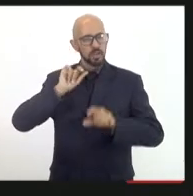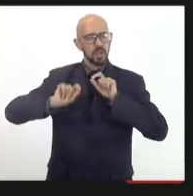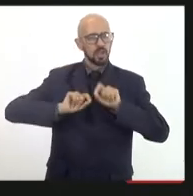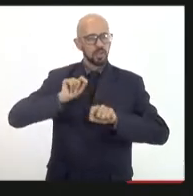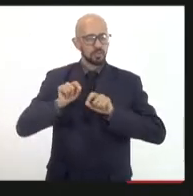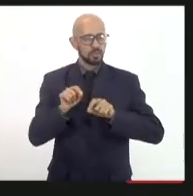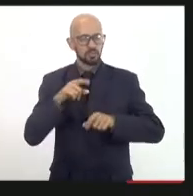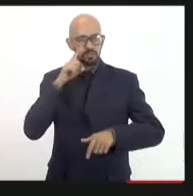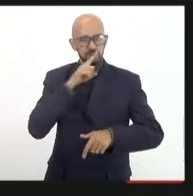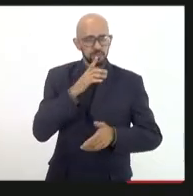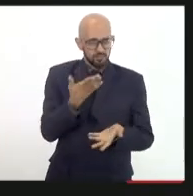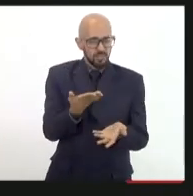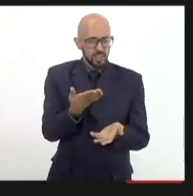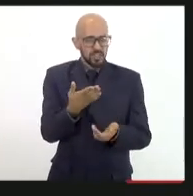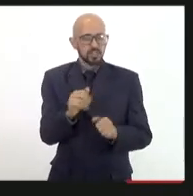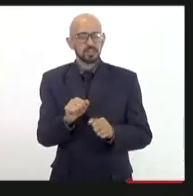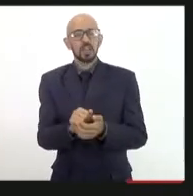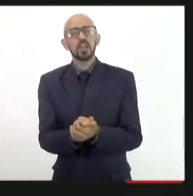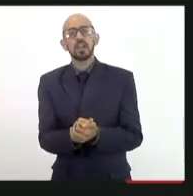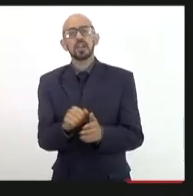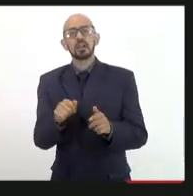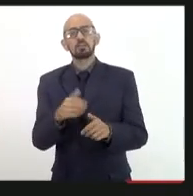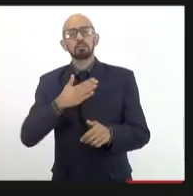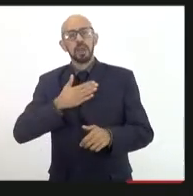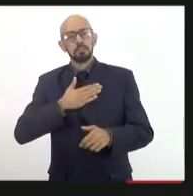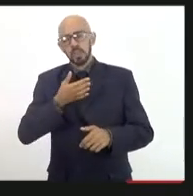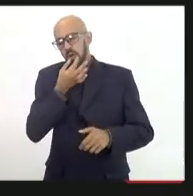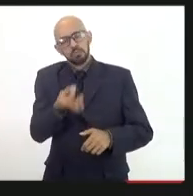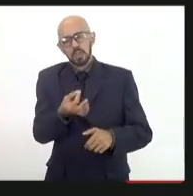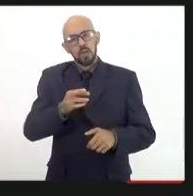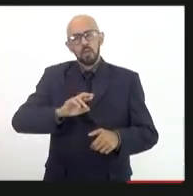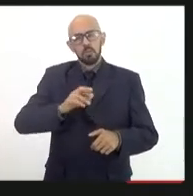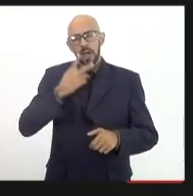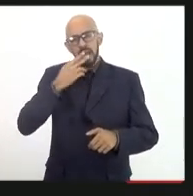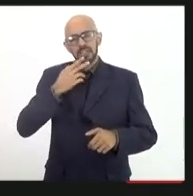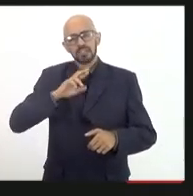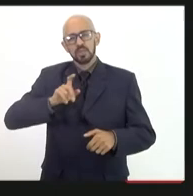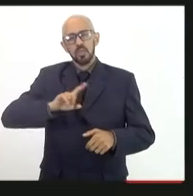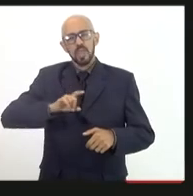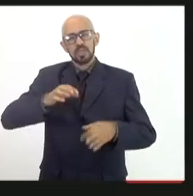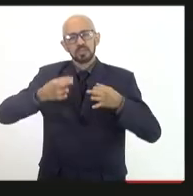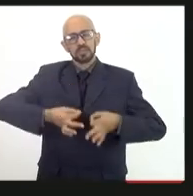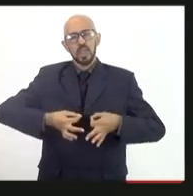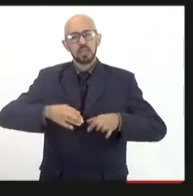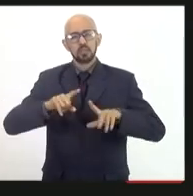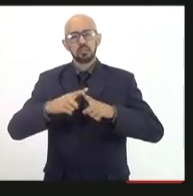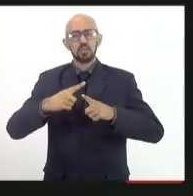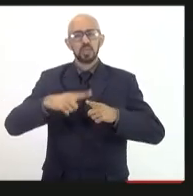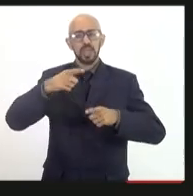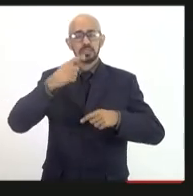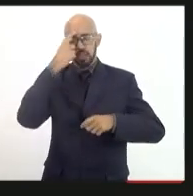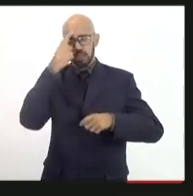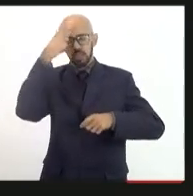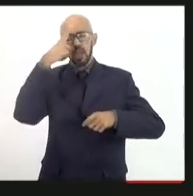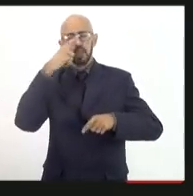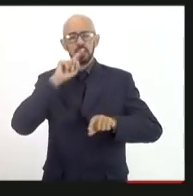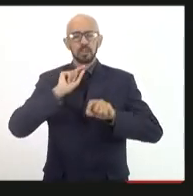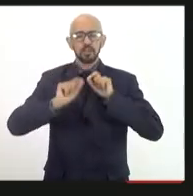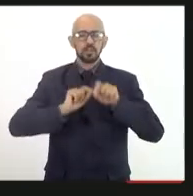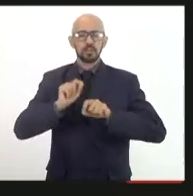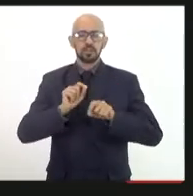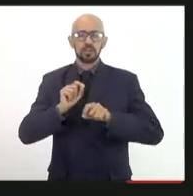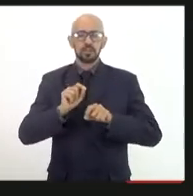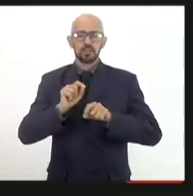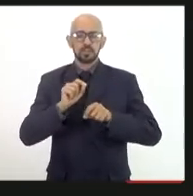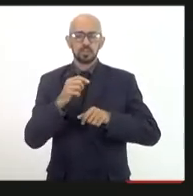Nesse caso, não me parece correto, porque há uma consertação no sentido de que essa ideia do Fundo